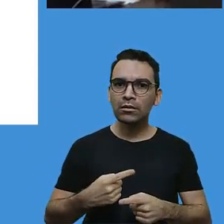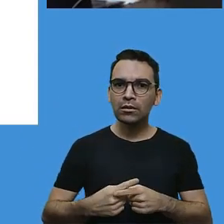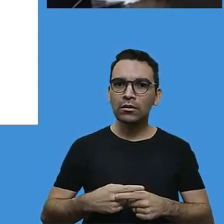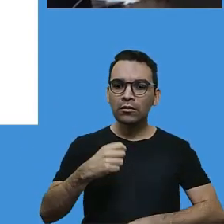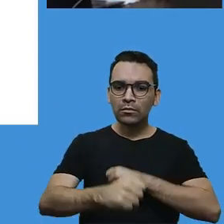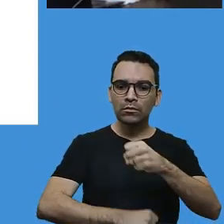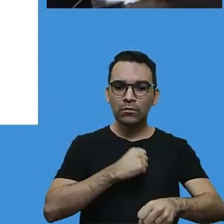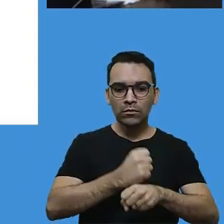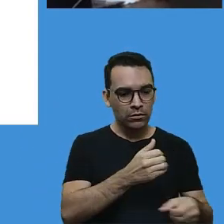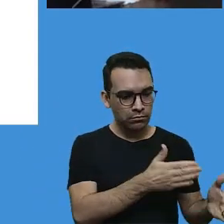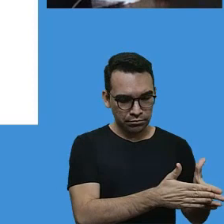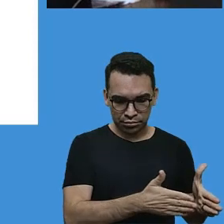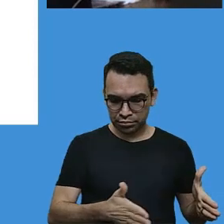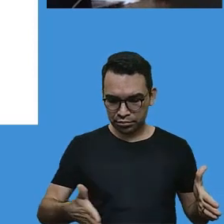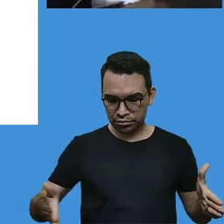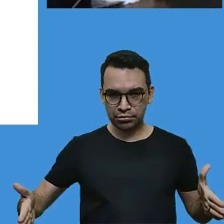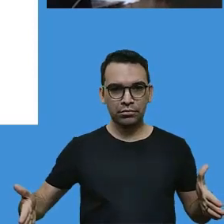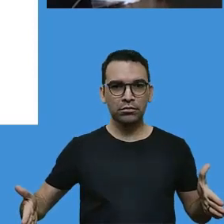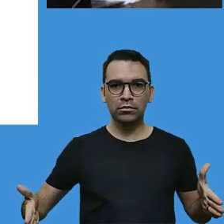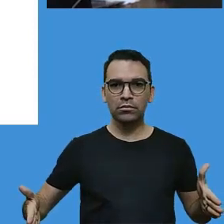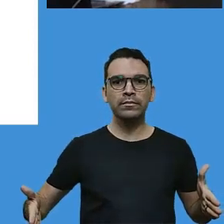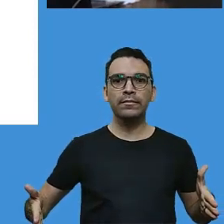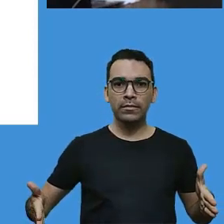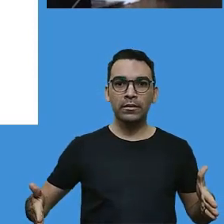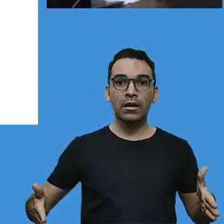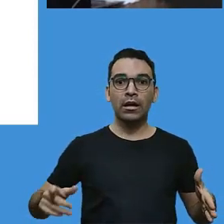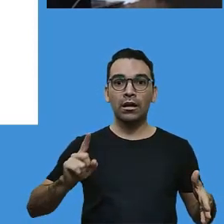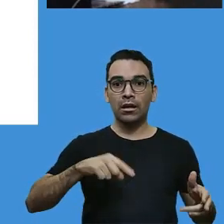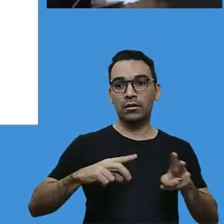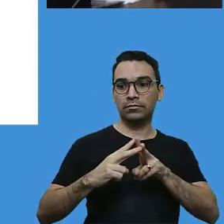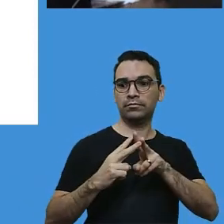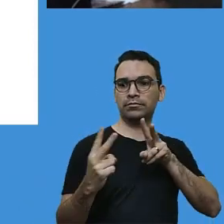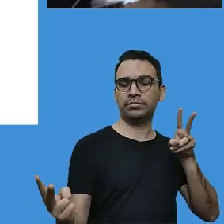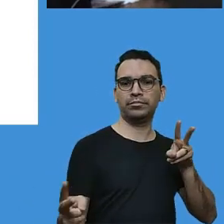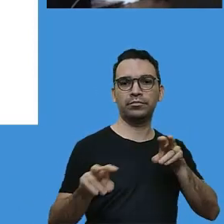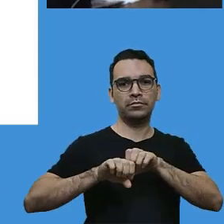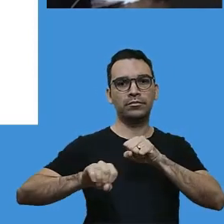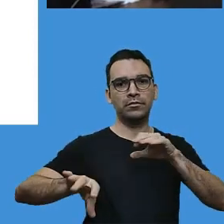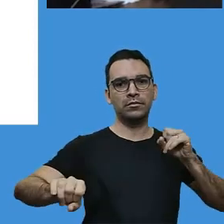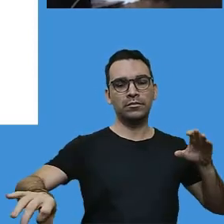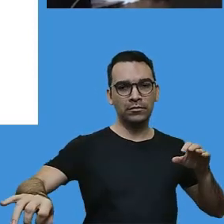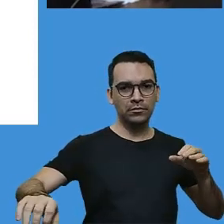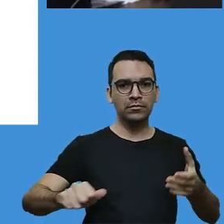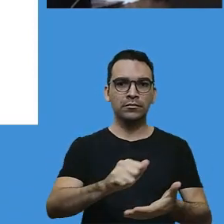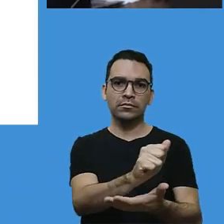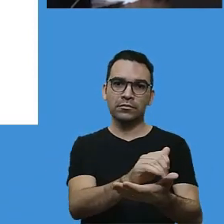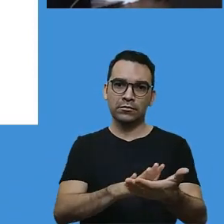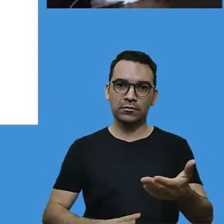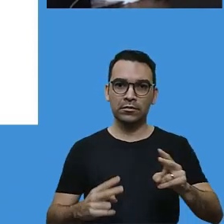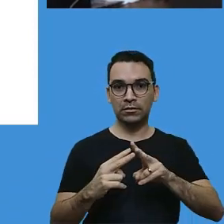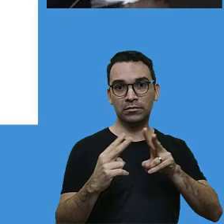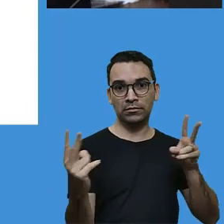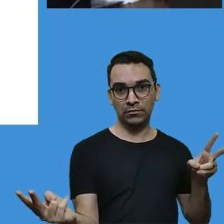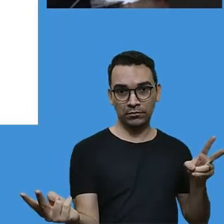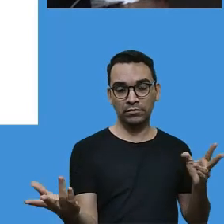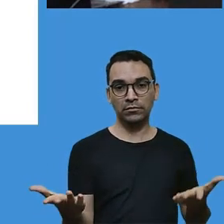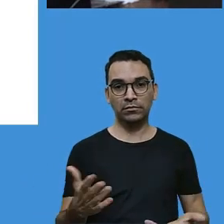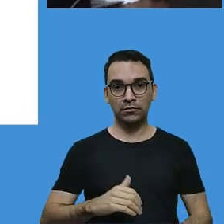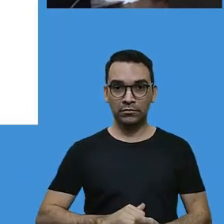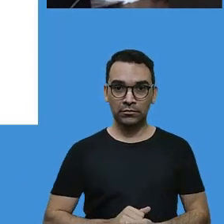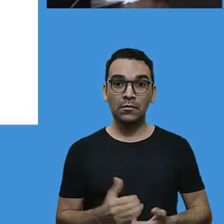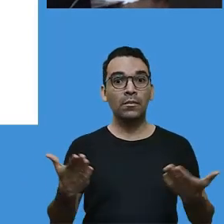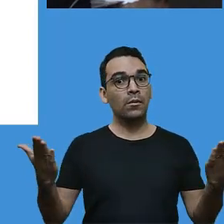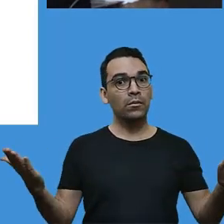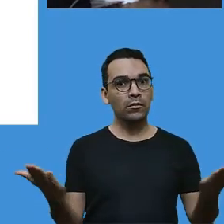todo ano, iniciando em meados de março, com atividades remotas. E,